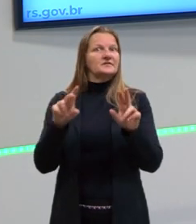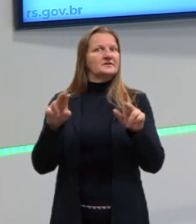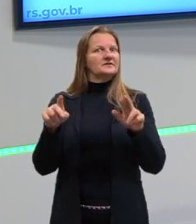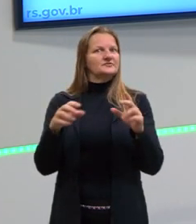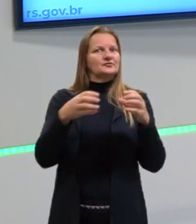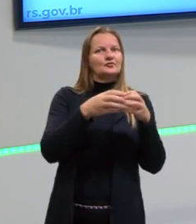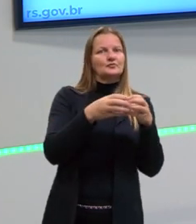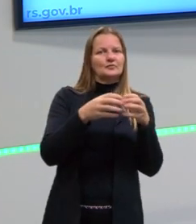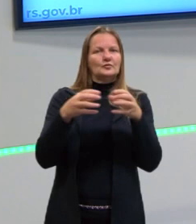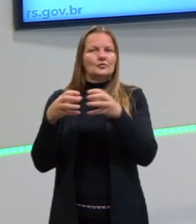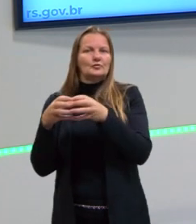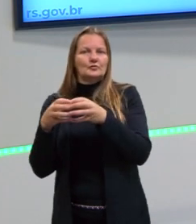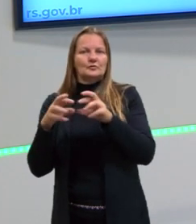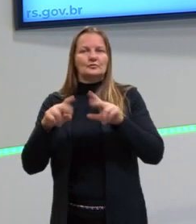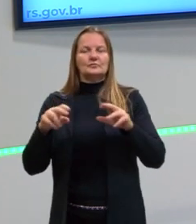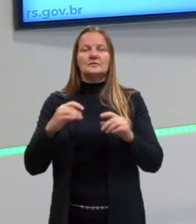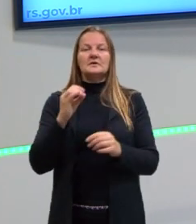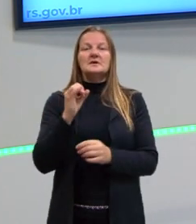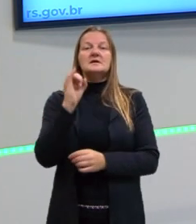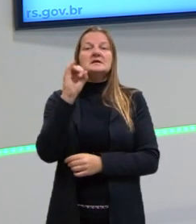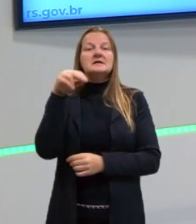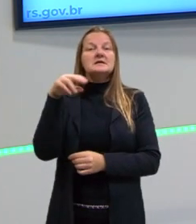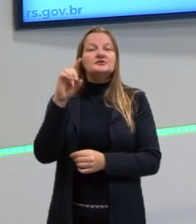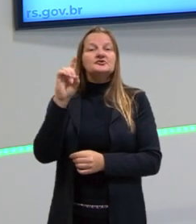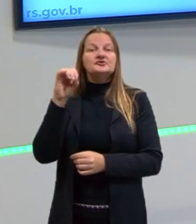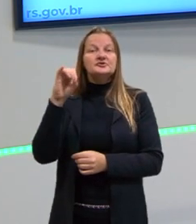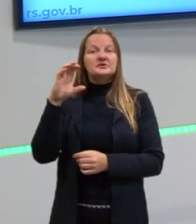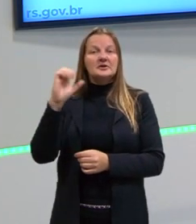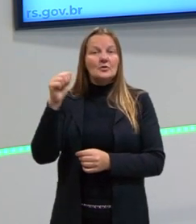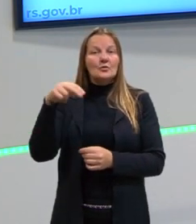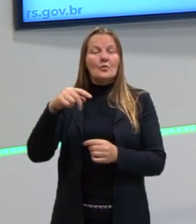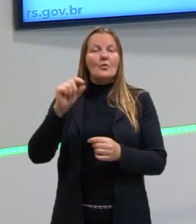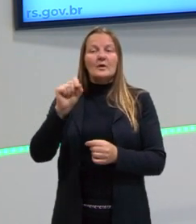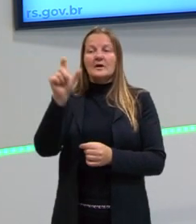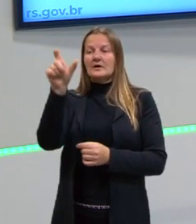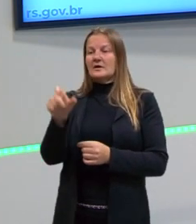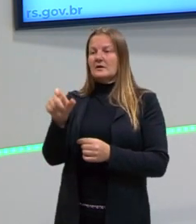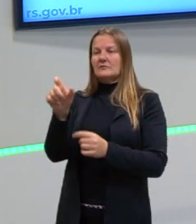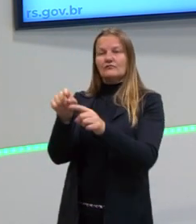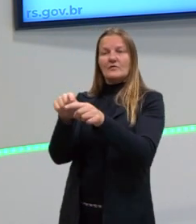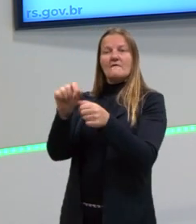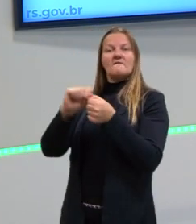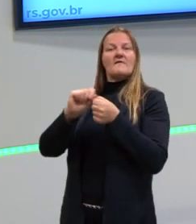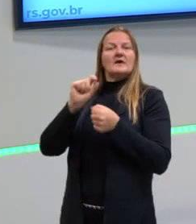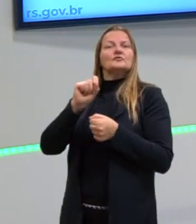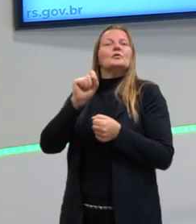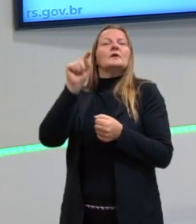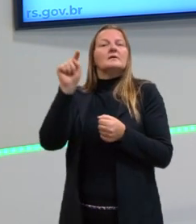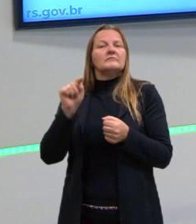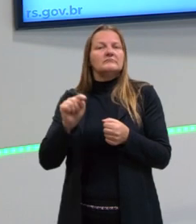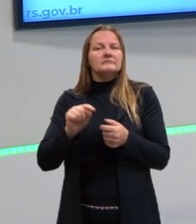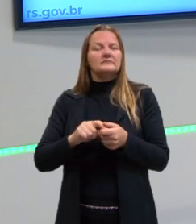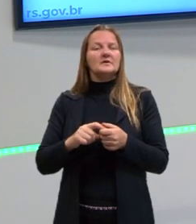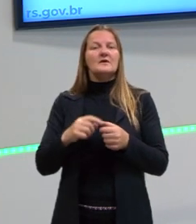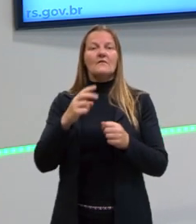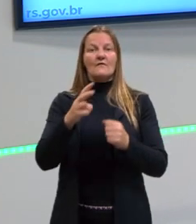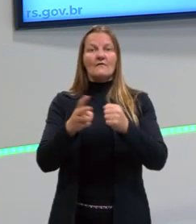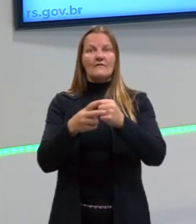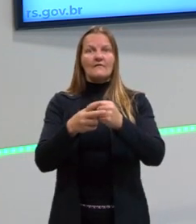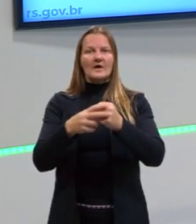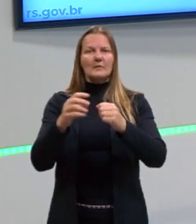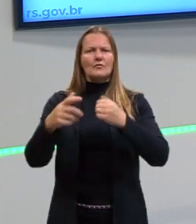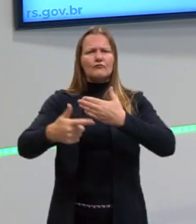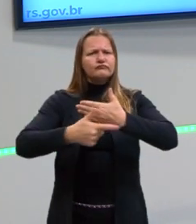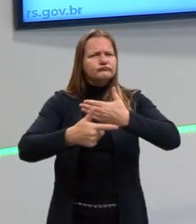Aqui são verbos que indicam ações que o sujeito faz. É diferente de um verbo que ele tem a única